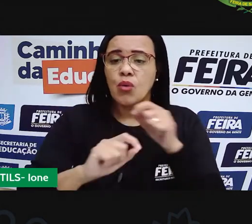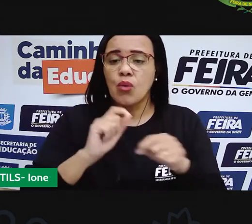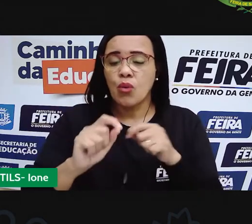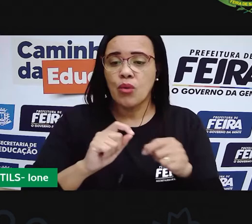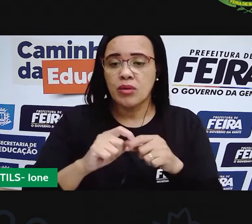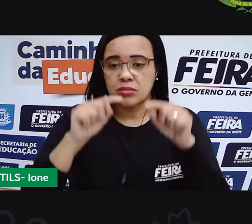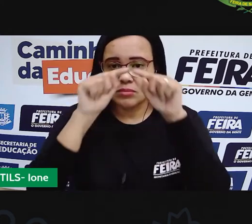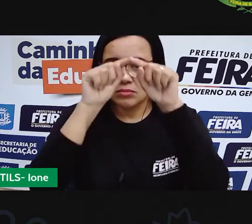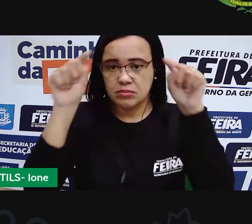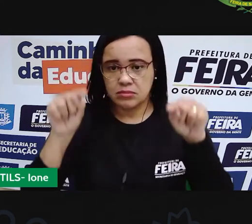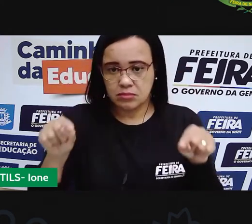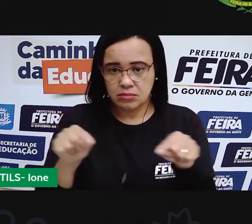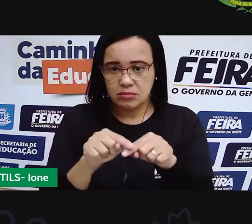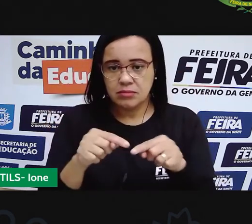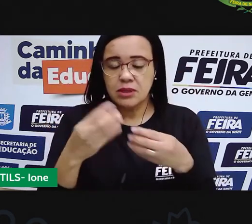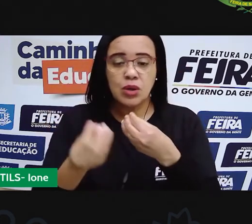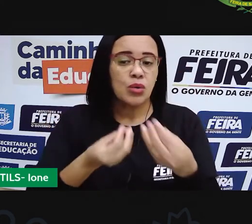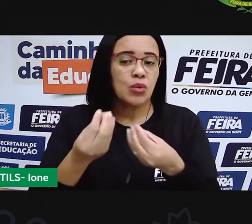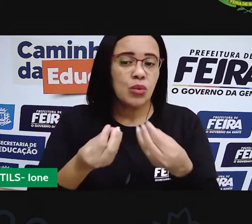quadrado